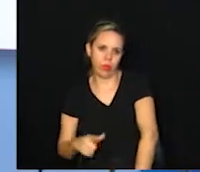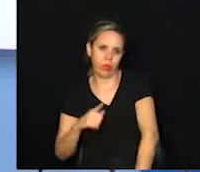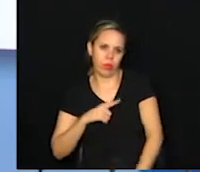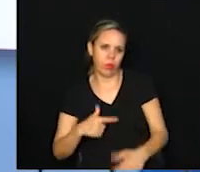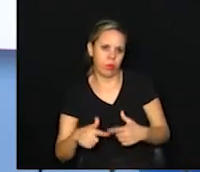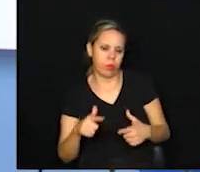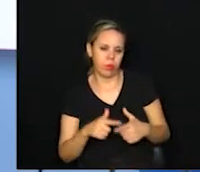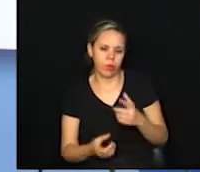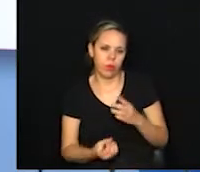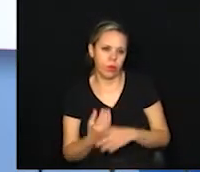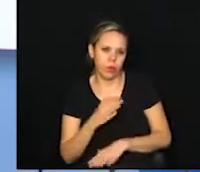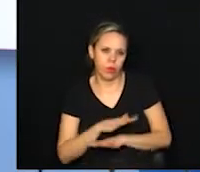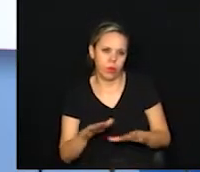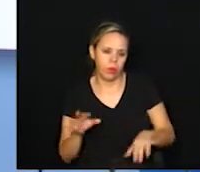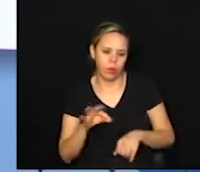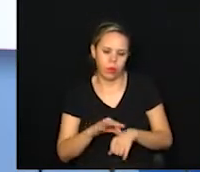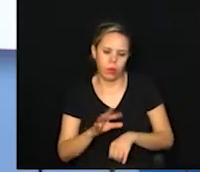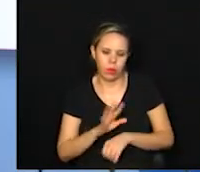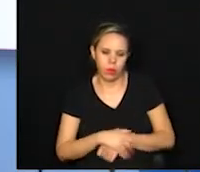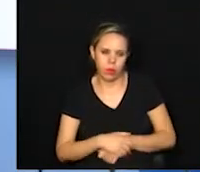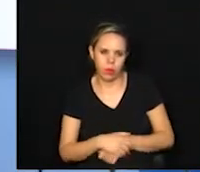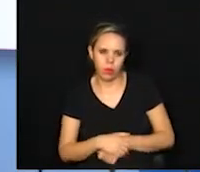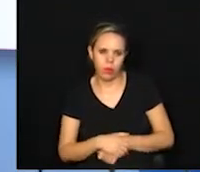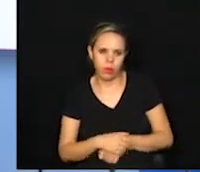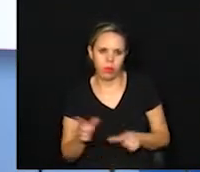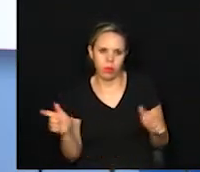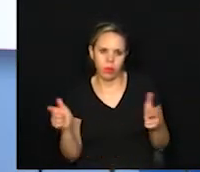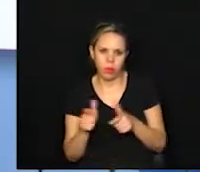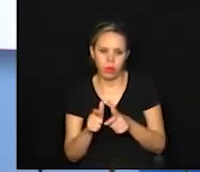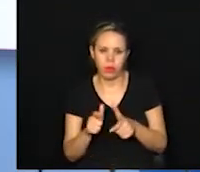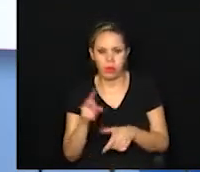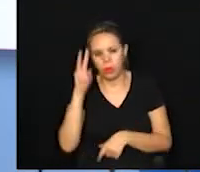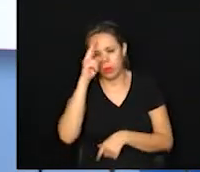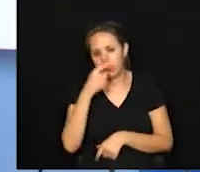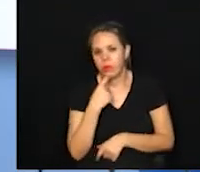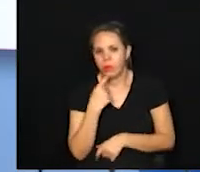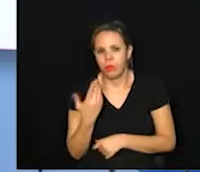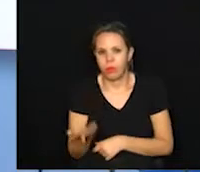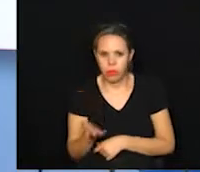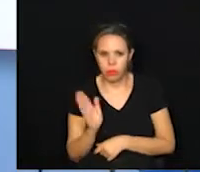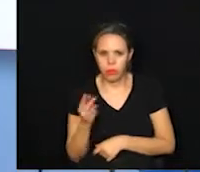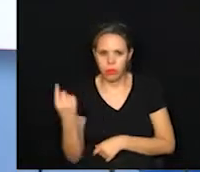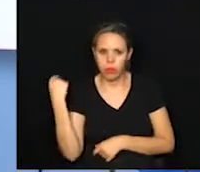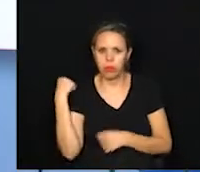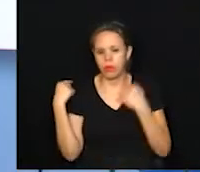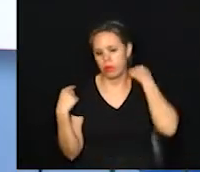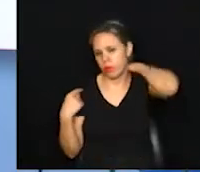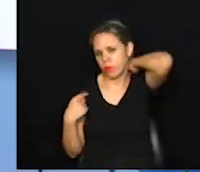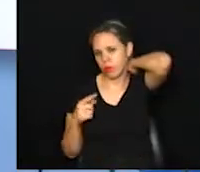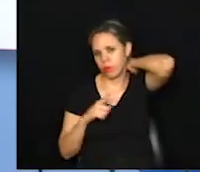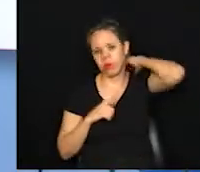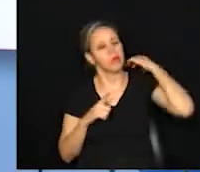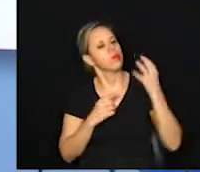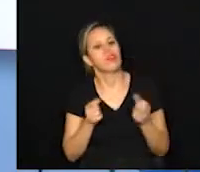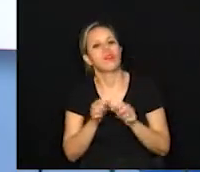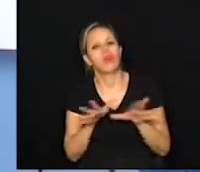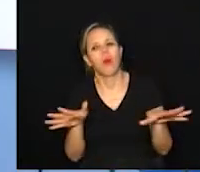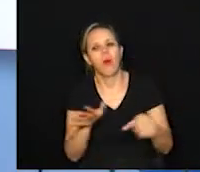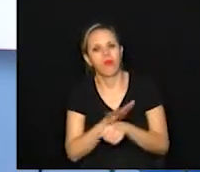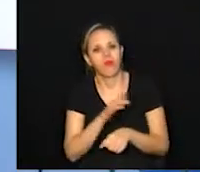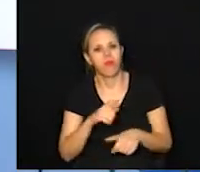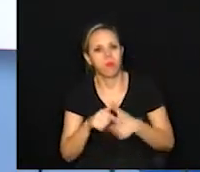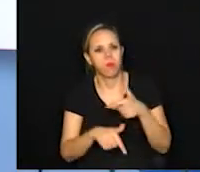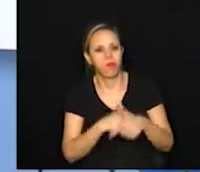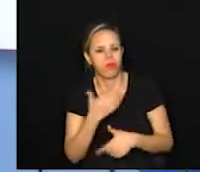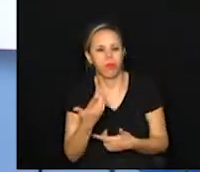aí mais criadores do mosquito da dengue para abaixar ainda mais esses números. Lembrando que Campinas já foi aí, já teve epidemia e trabalhar